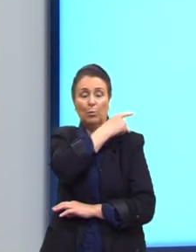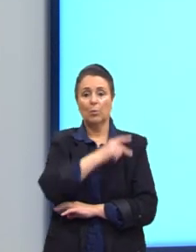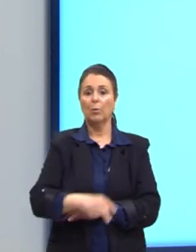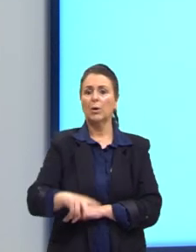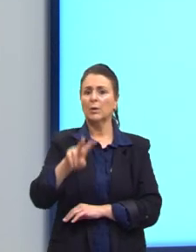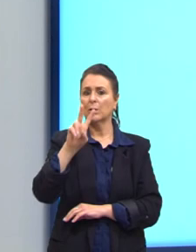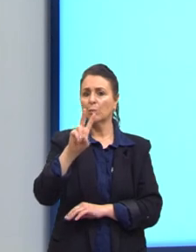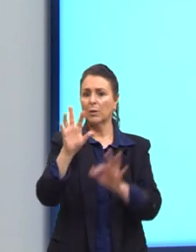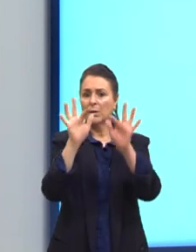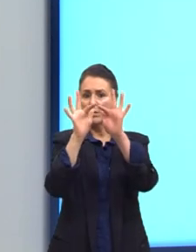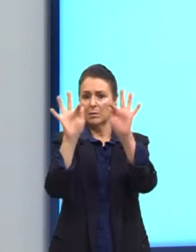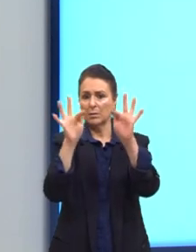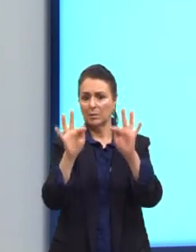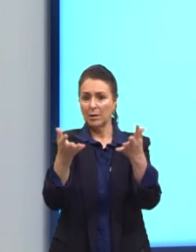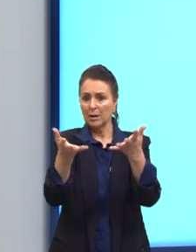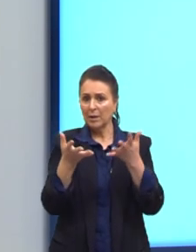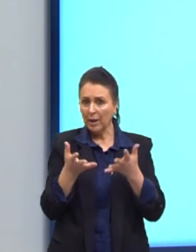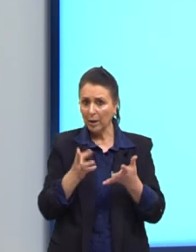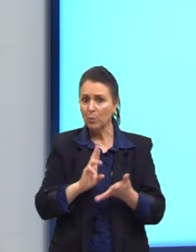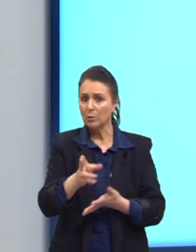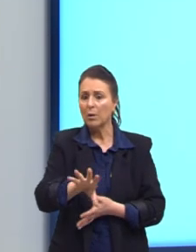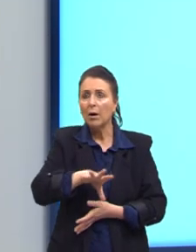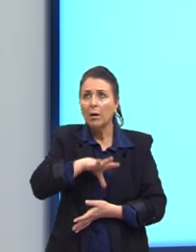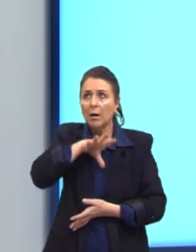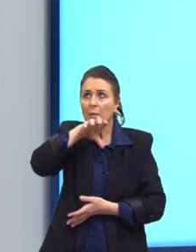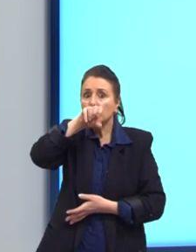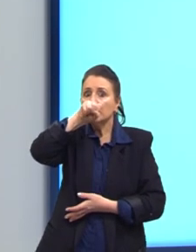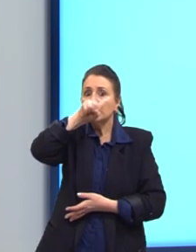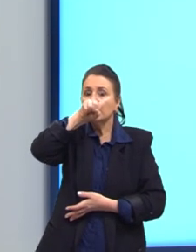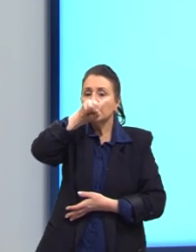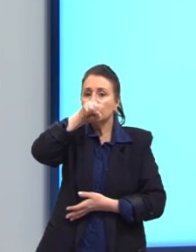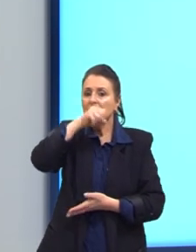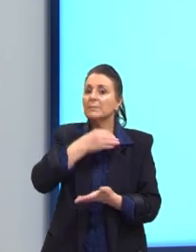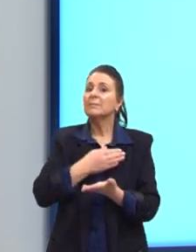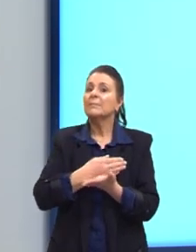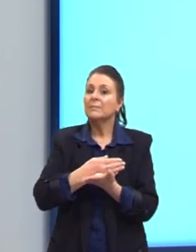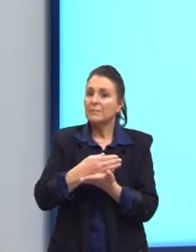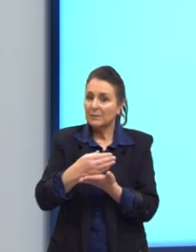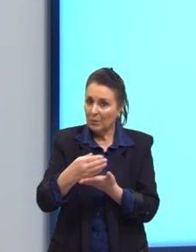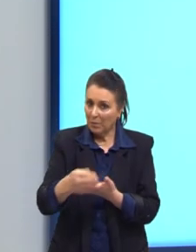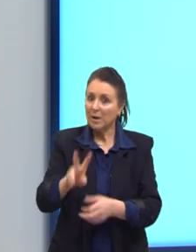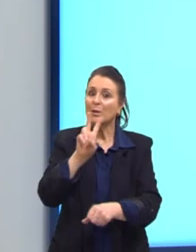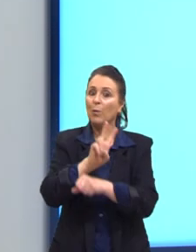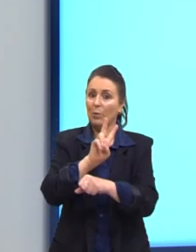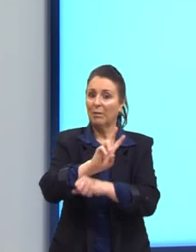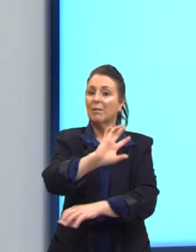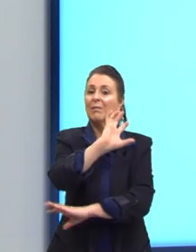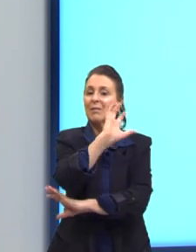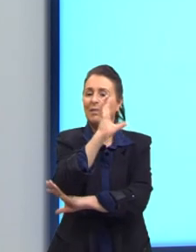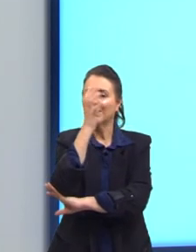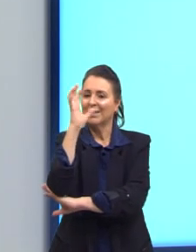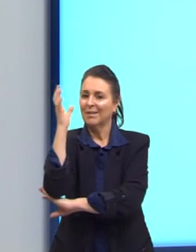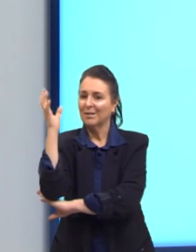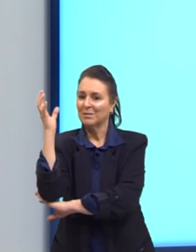frases. Quer continuar a respirar? Comece a preservar, tá?